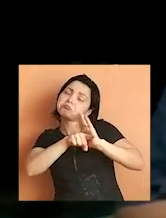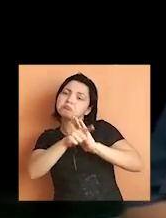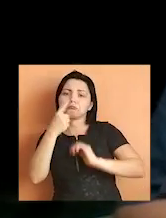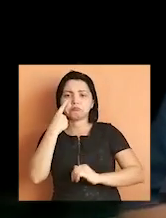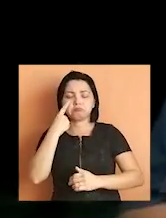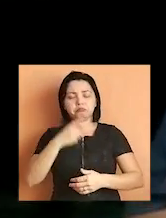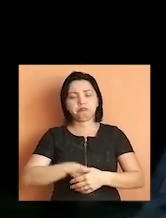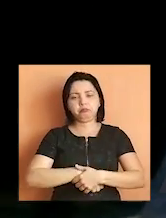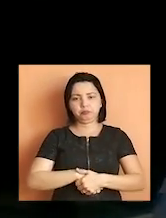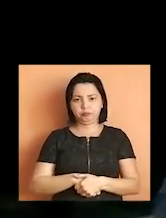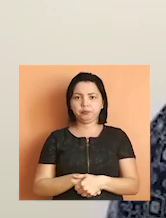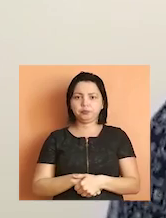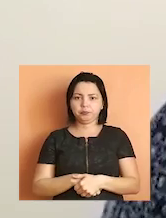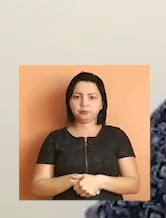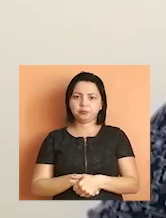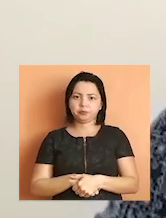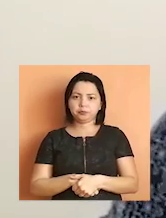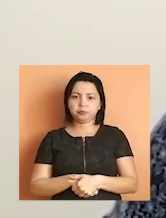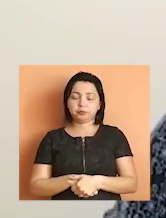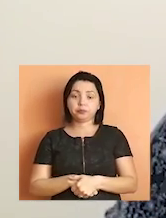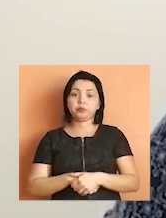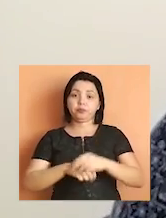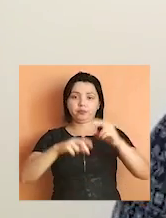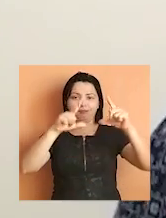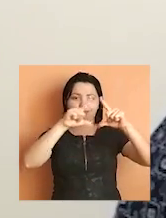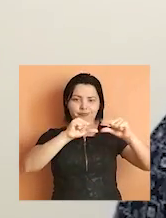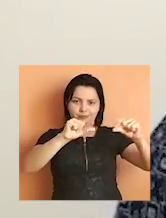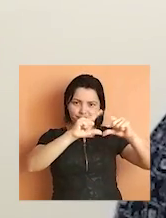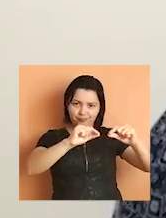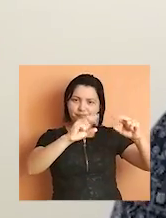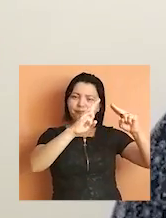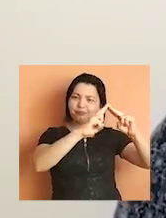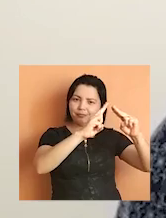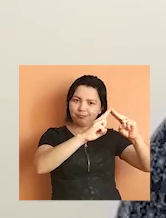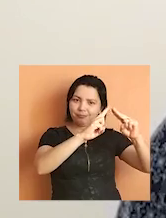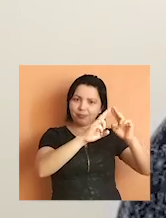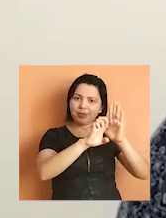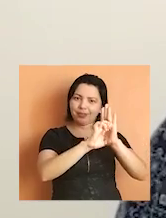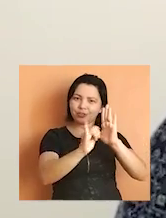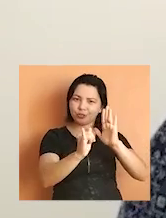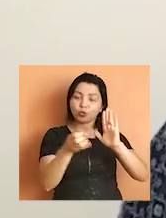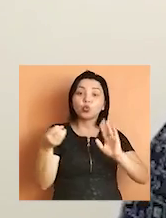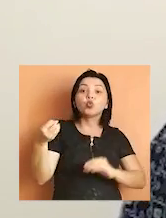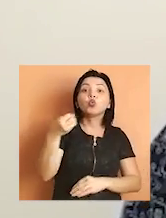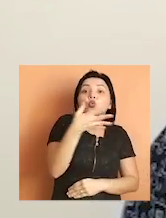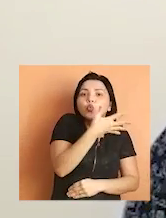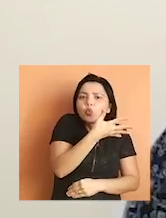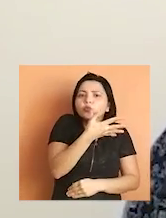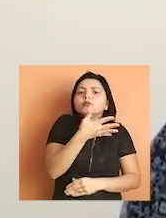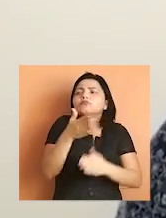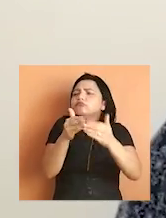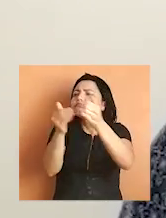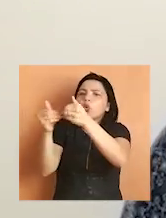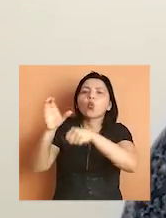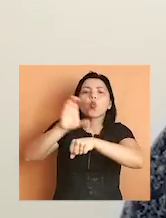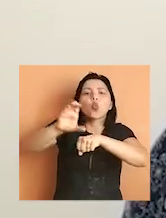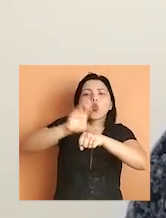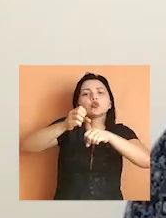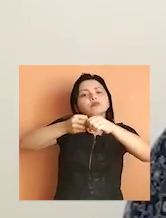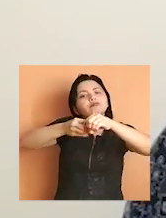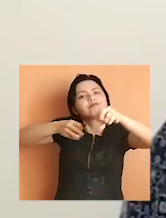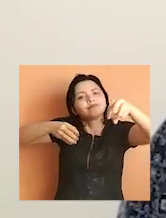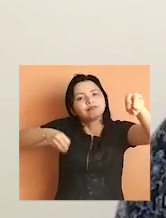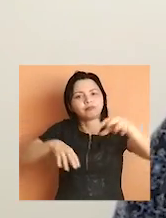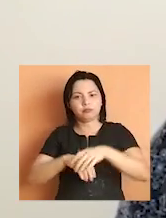Amapá nesta pesquisa. O Instituto Federal de Brasília mostrou o edital para o processo seletivo de cursos